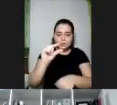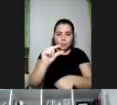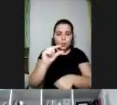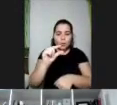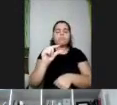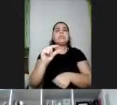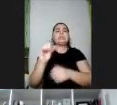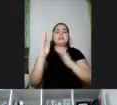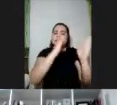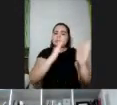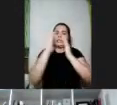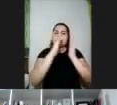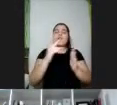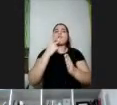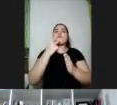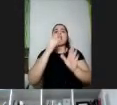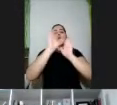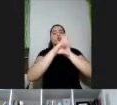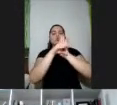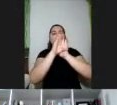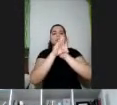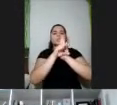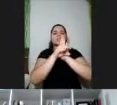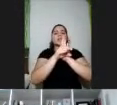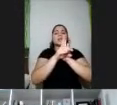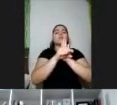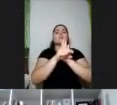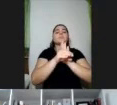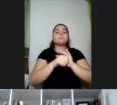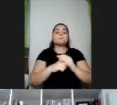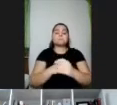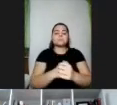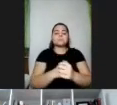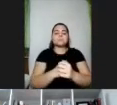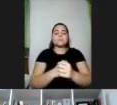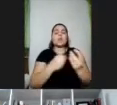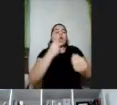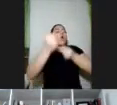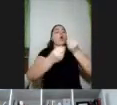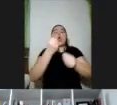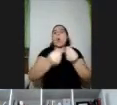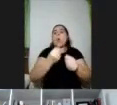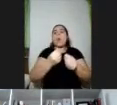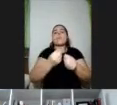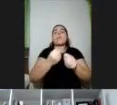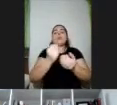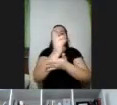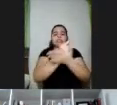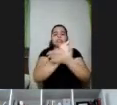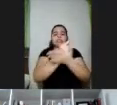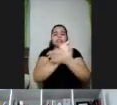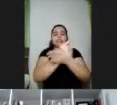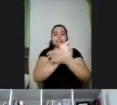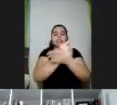geral nos conceitos-chave aí sobre desenho universal para aprendizagem, para depois também a gente